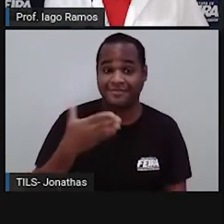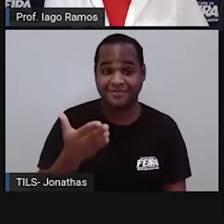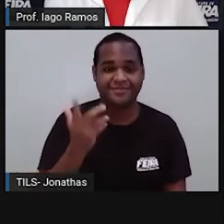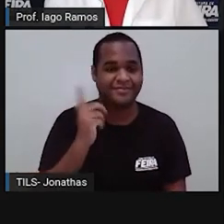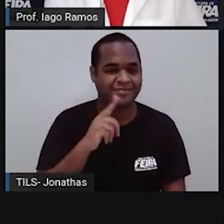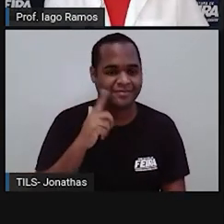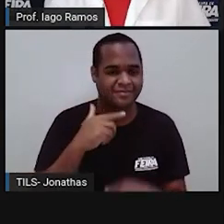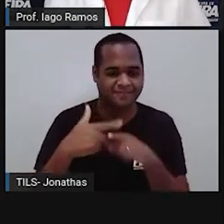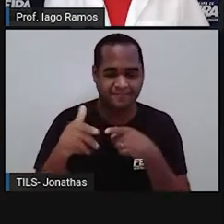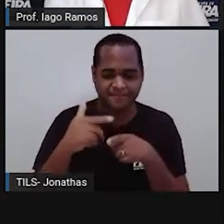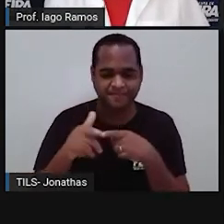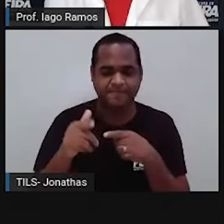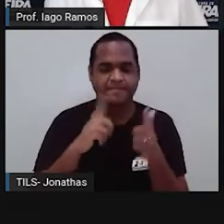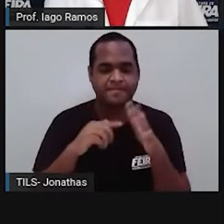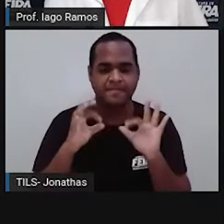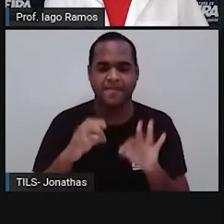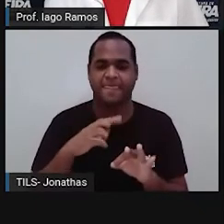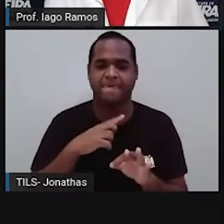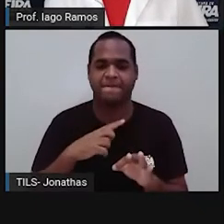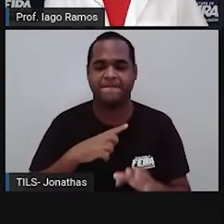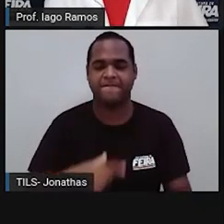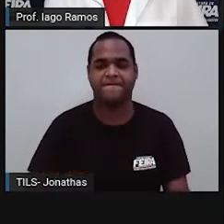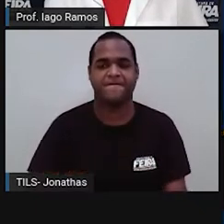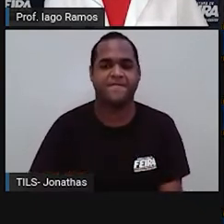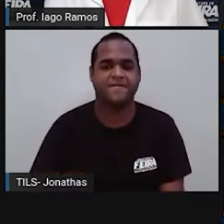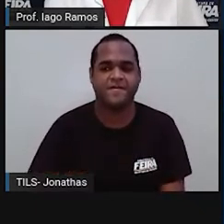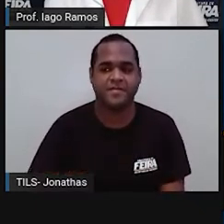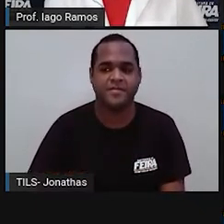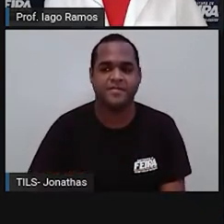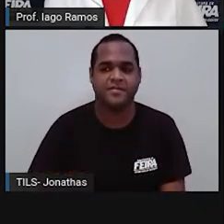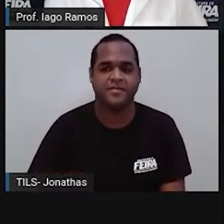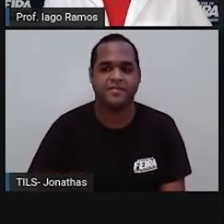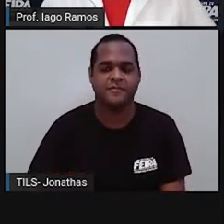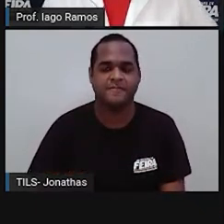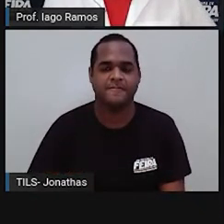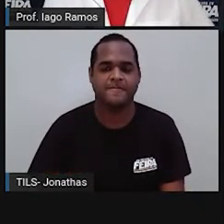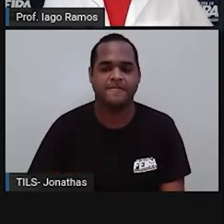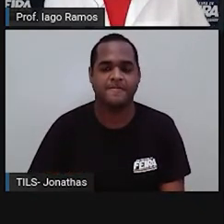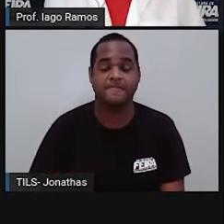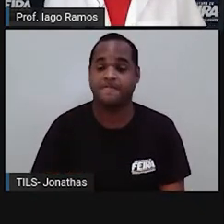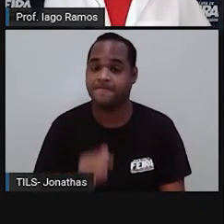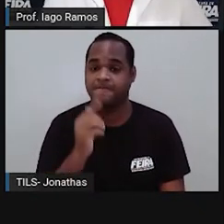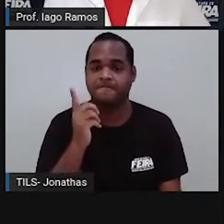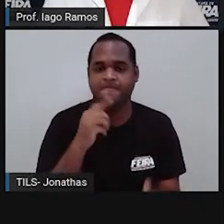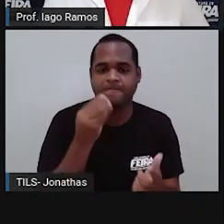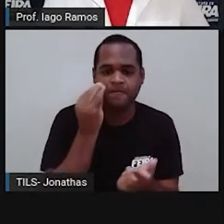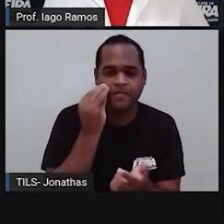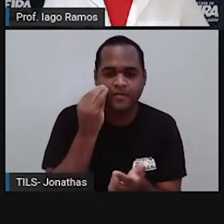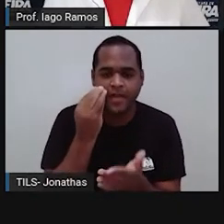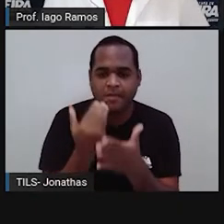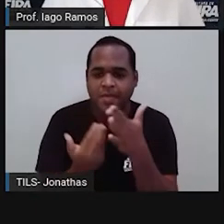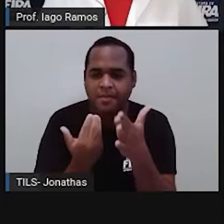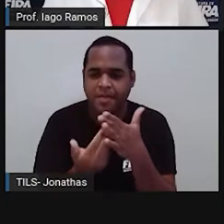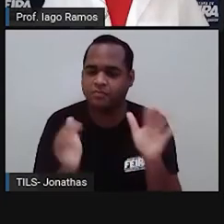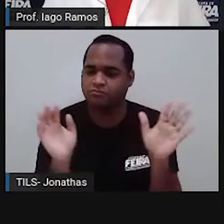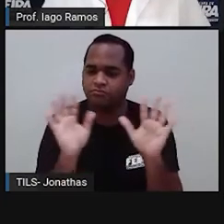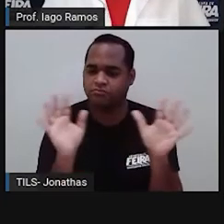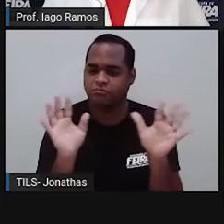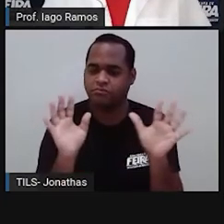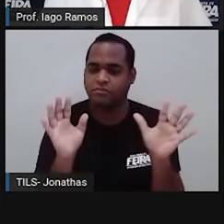Vencemos em mais uma fase. Vamos lá. Dessa vez, vamos tentar não perder nenhum, tá bom?